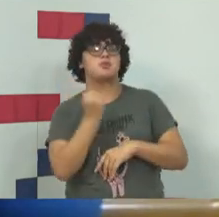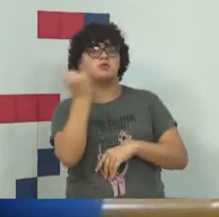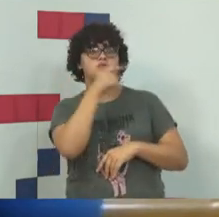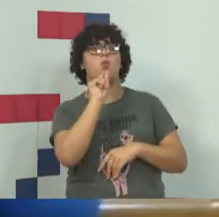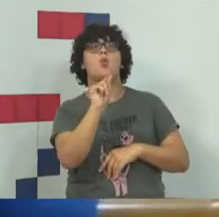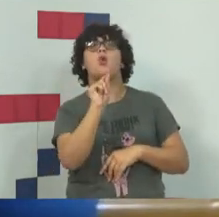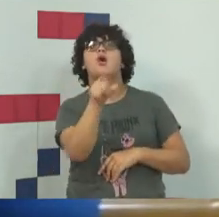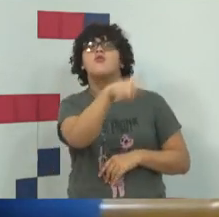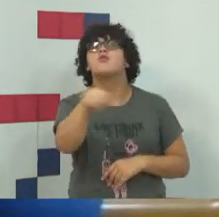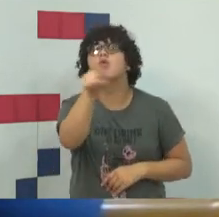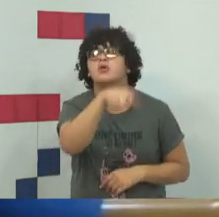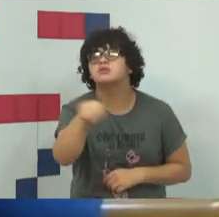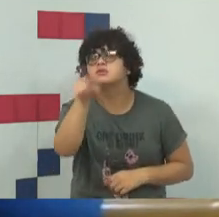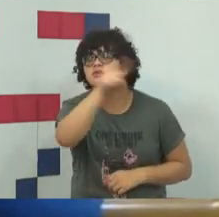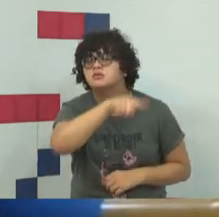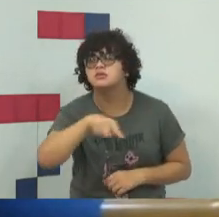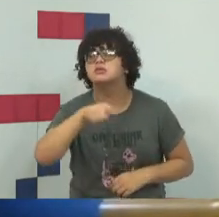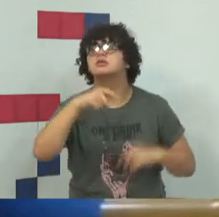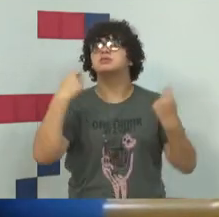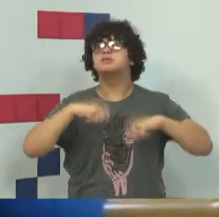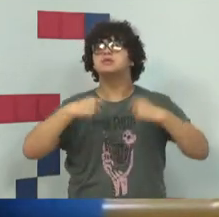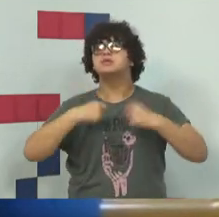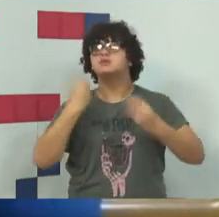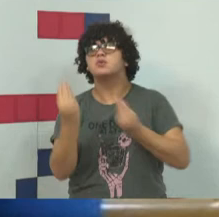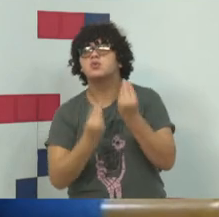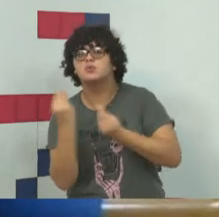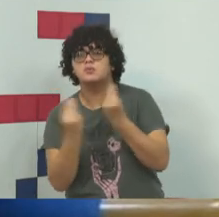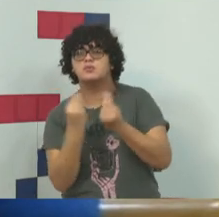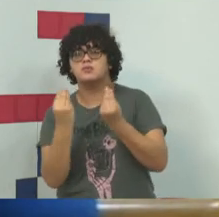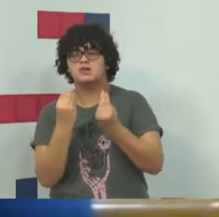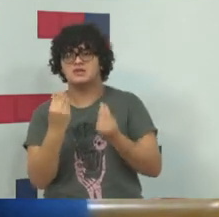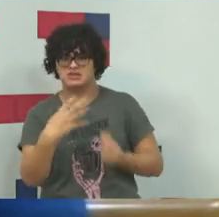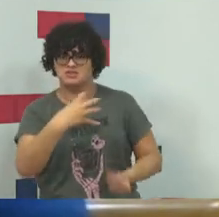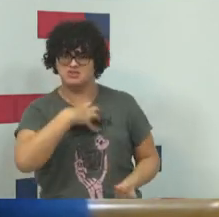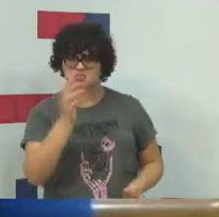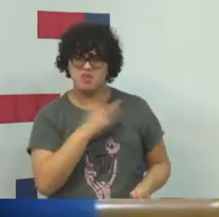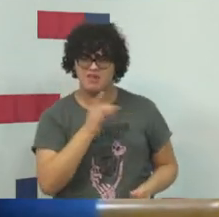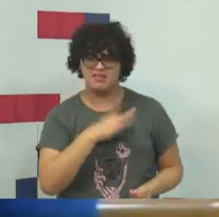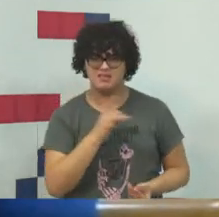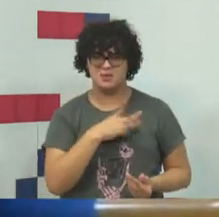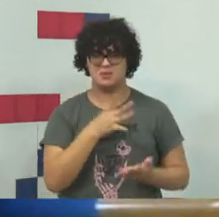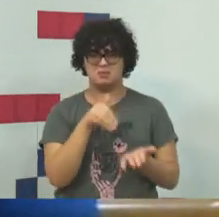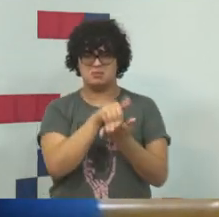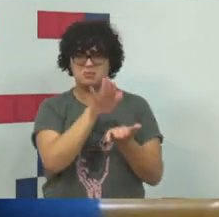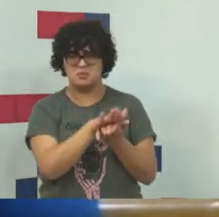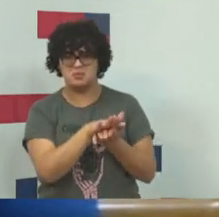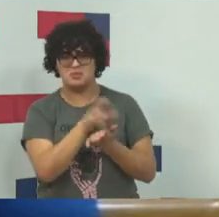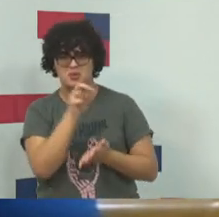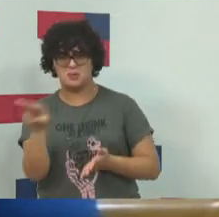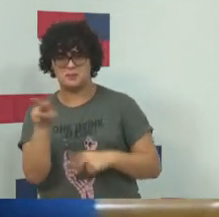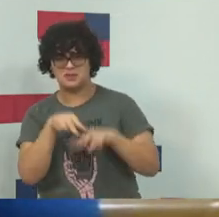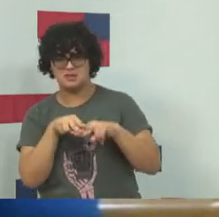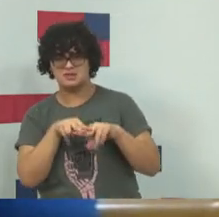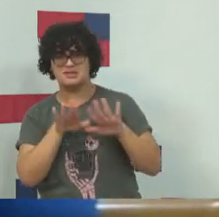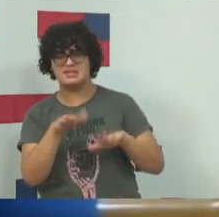é você ter a impunidade muito próxima de zero, ou seja, a pessoa saber que ela